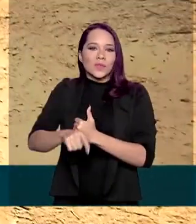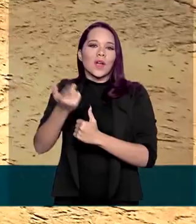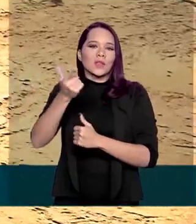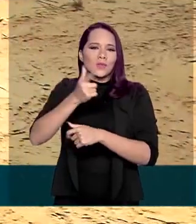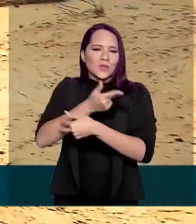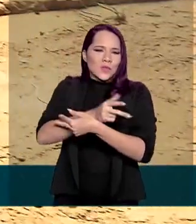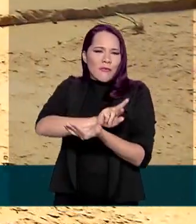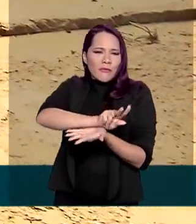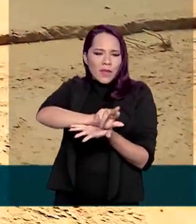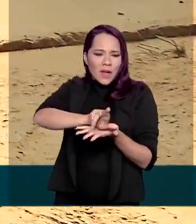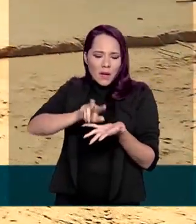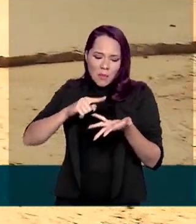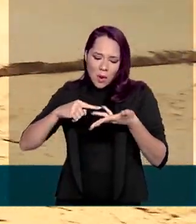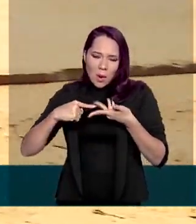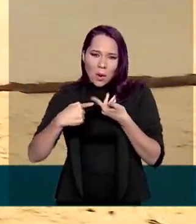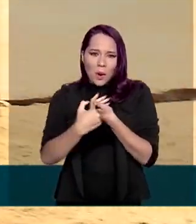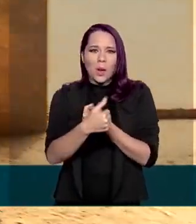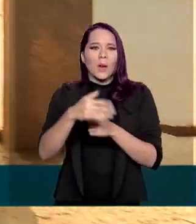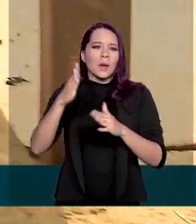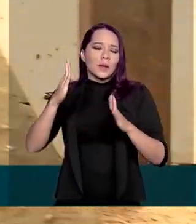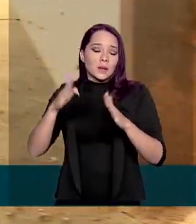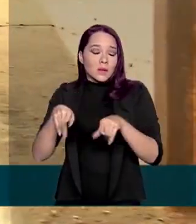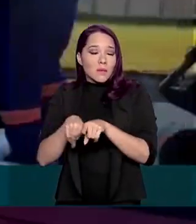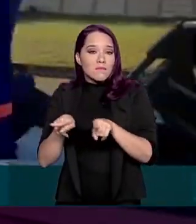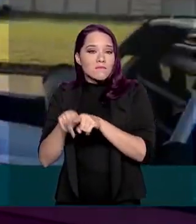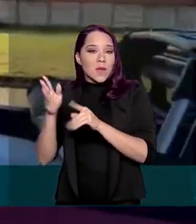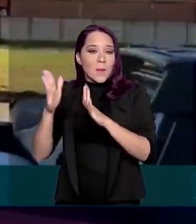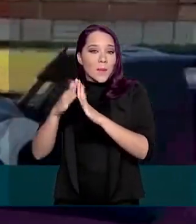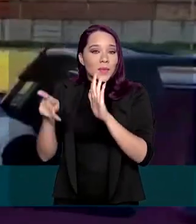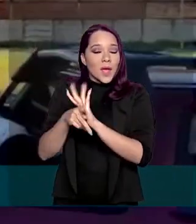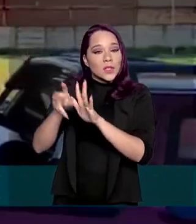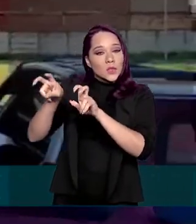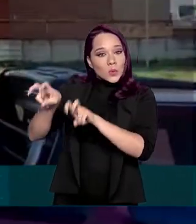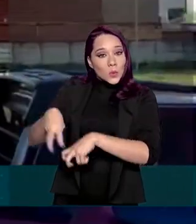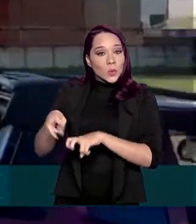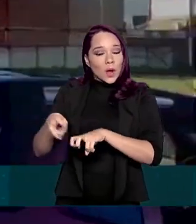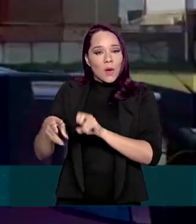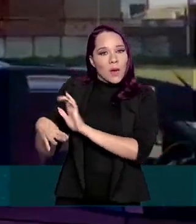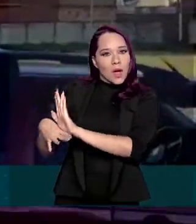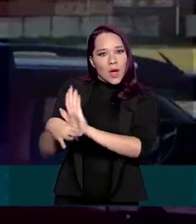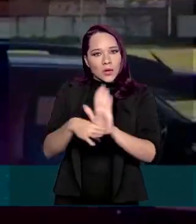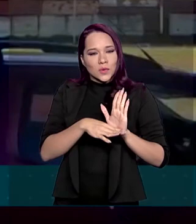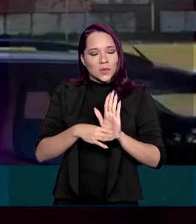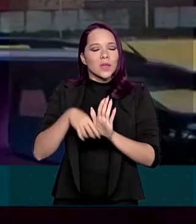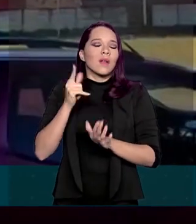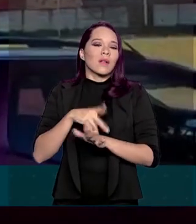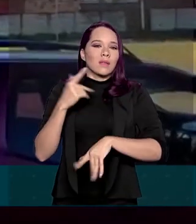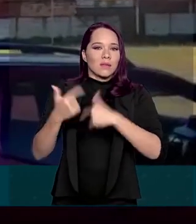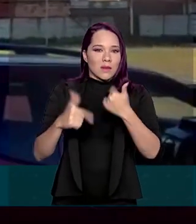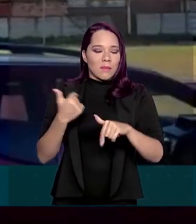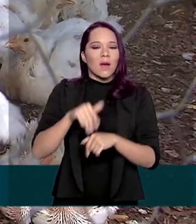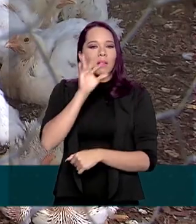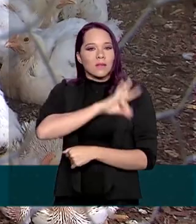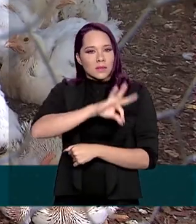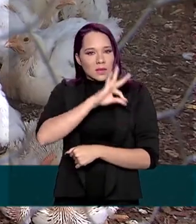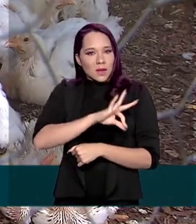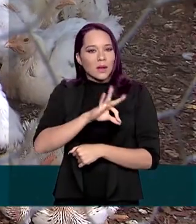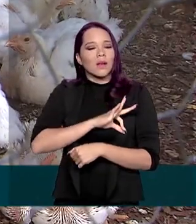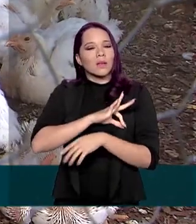a várias pequenas propriedades rurais e contribui para a geração de emprego e renda,